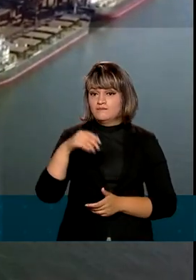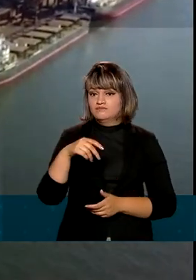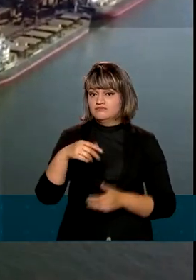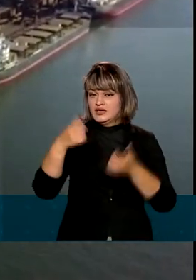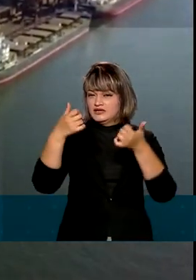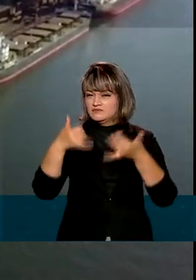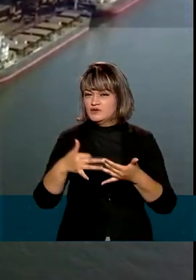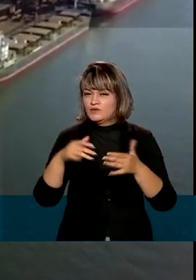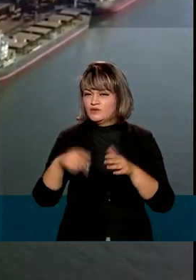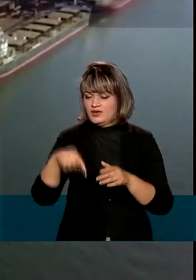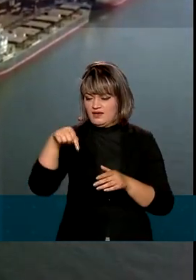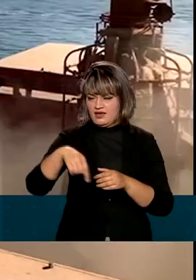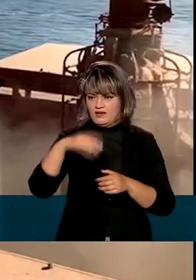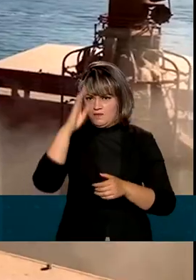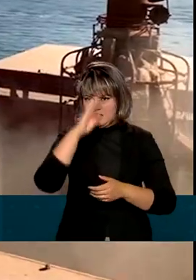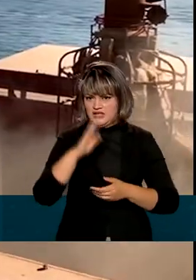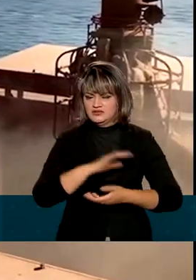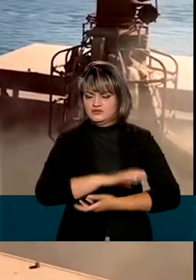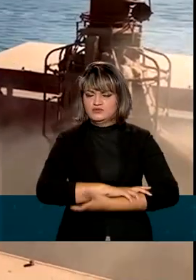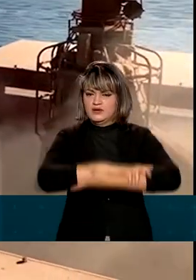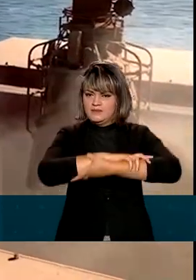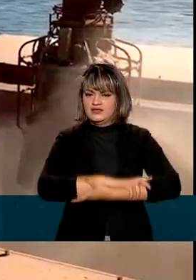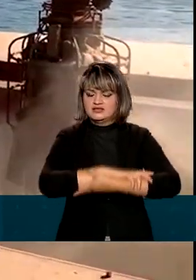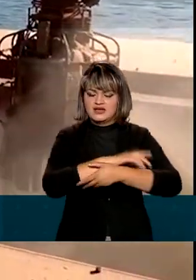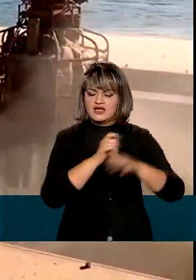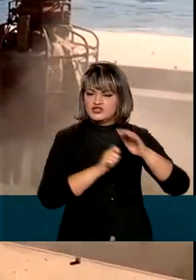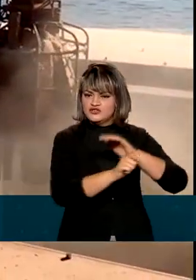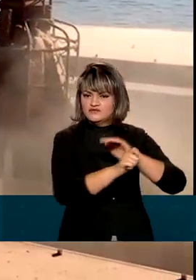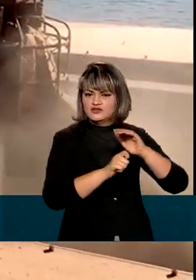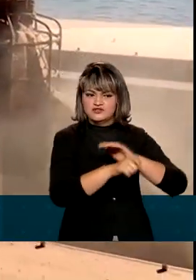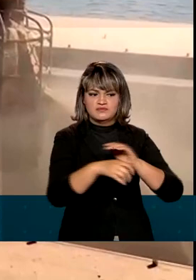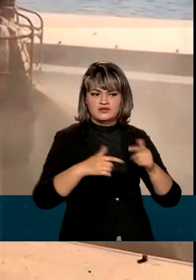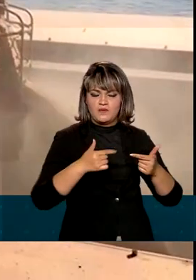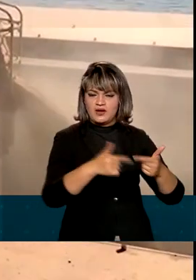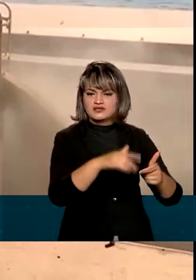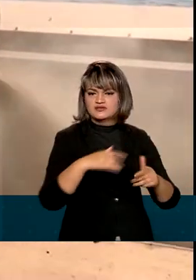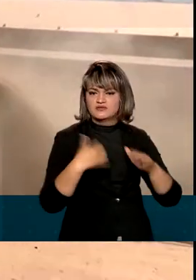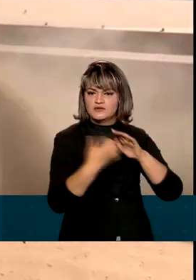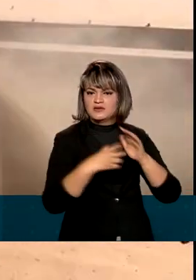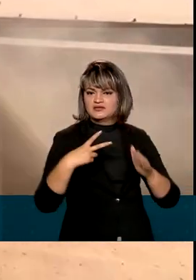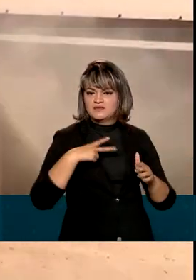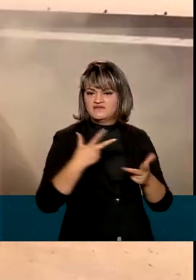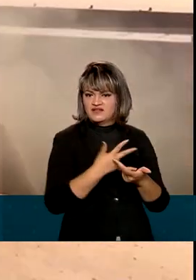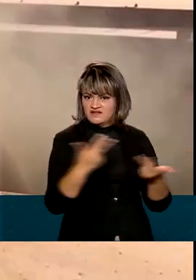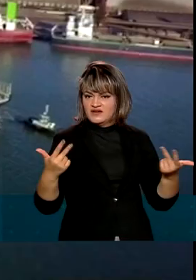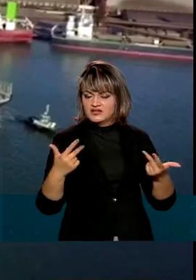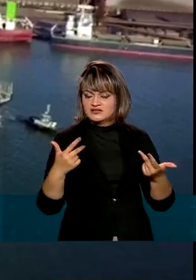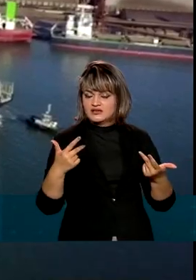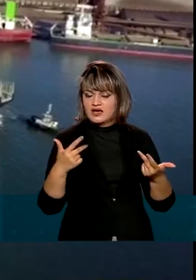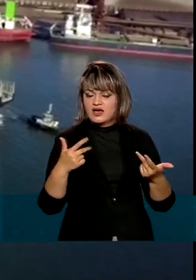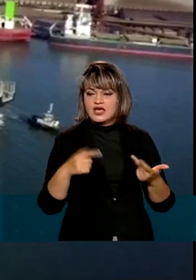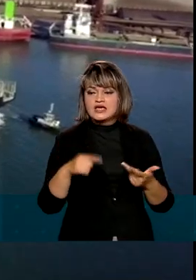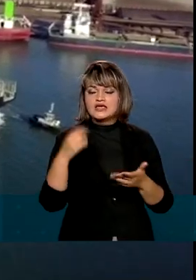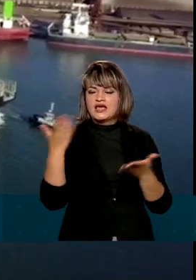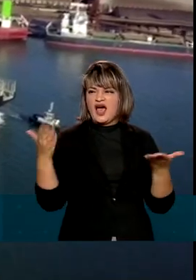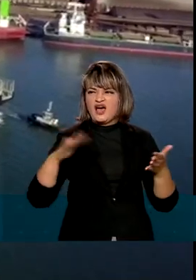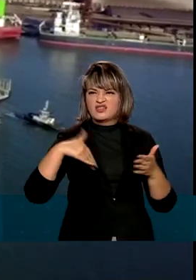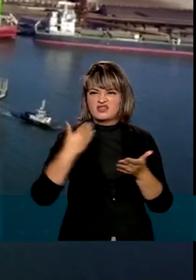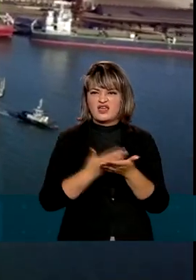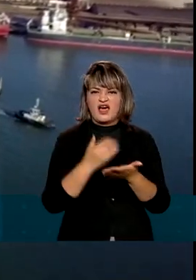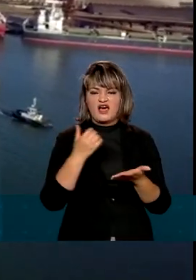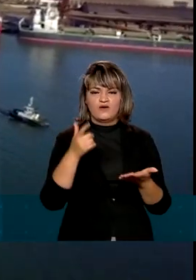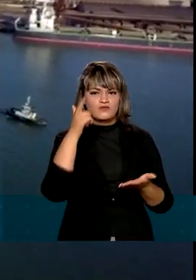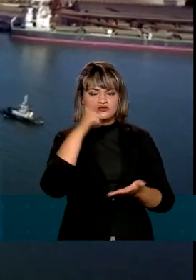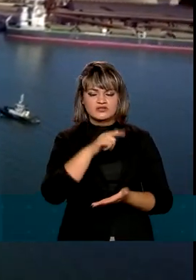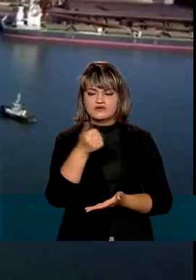maior programa de parceria de investimentos com a iniciativa privada de sua história, que até agora contratou 100 bilhões